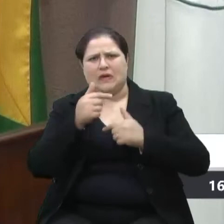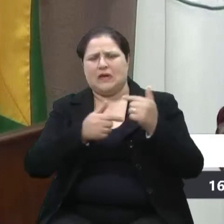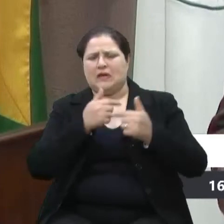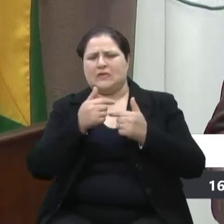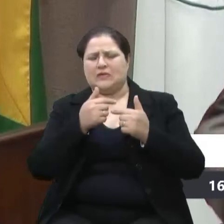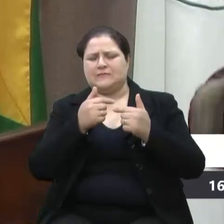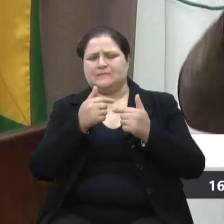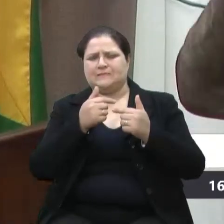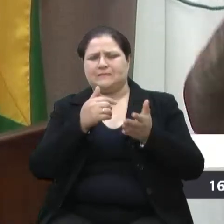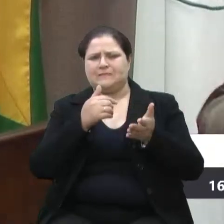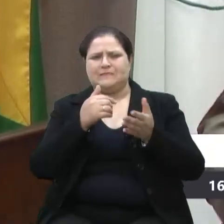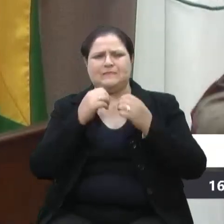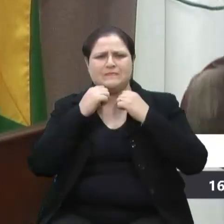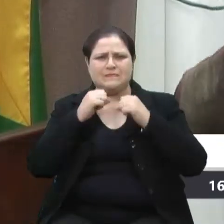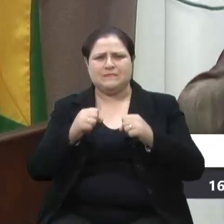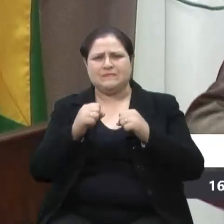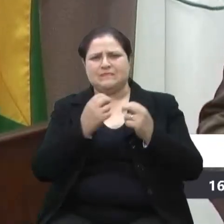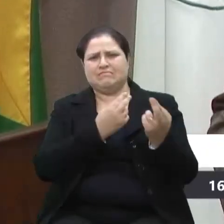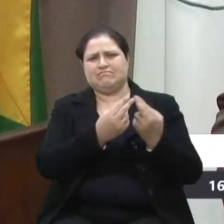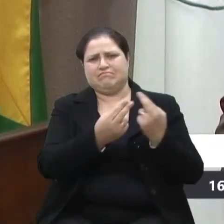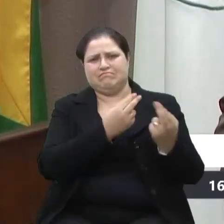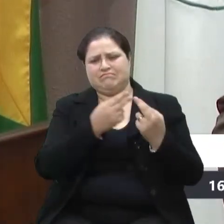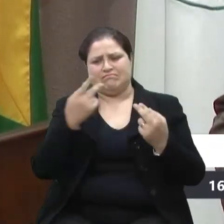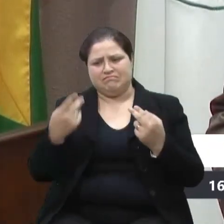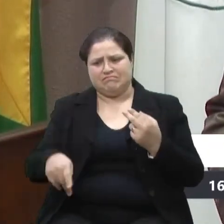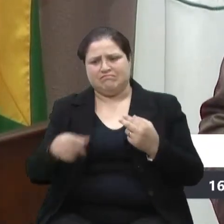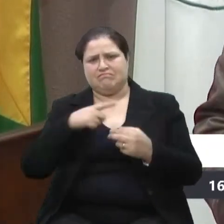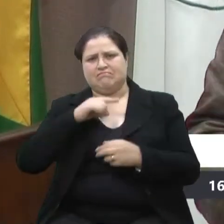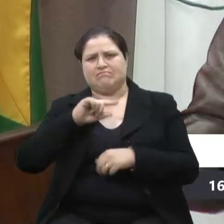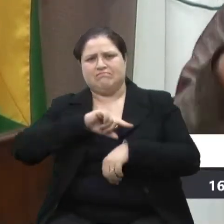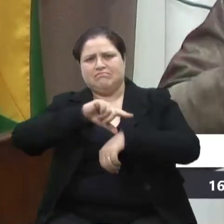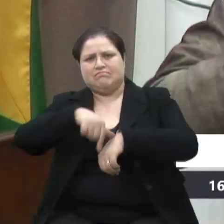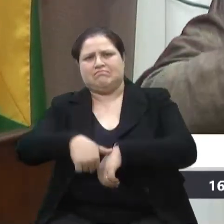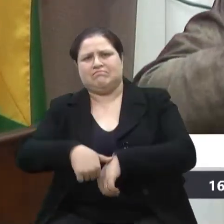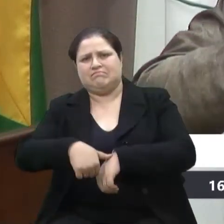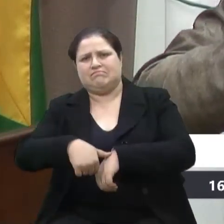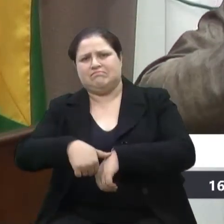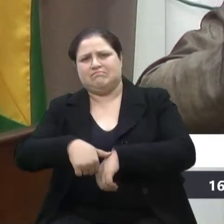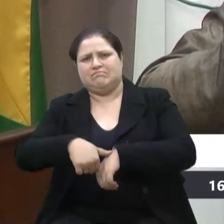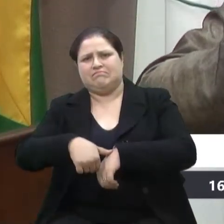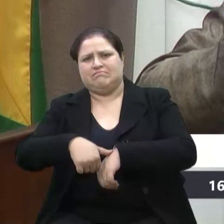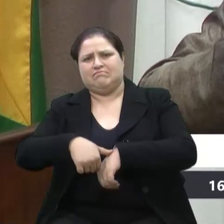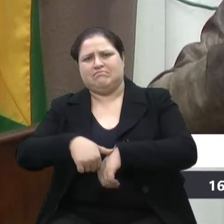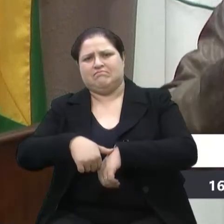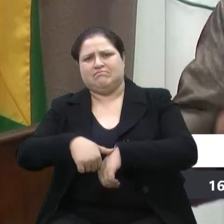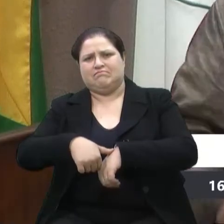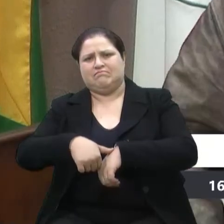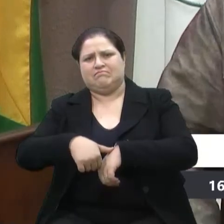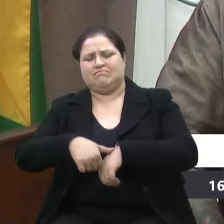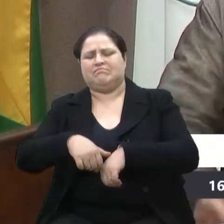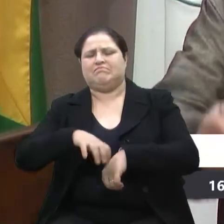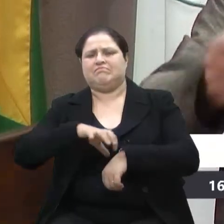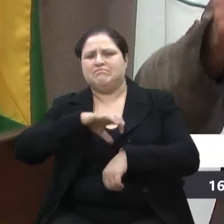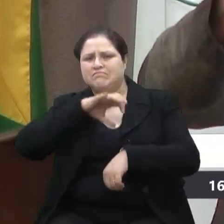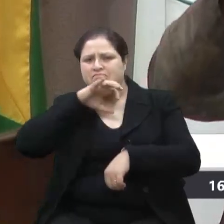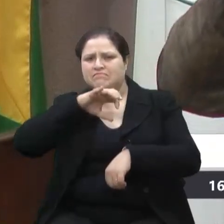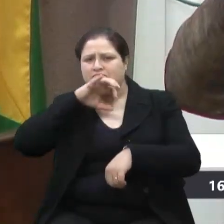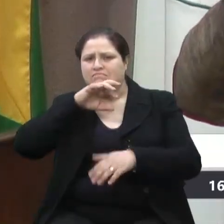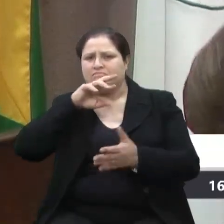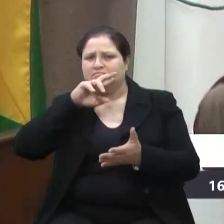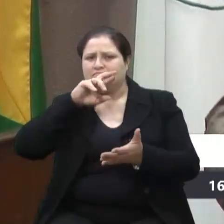A nossa cidade está atrasada na regularização. Então, merece nosso respeito e merece nossa